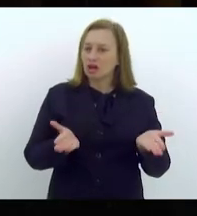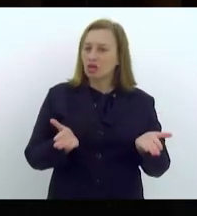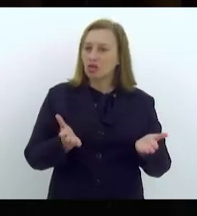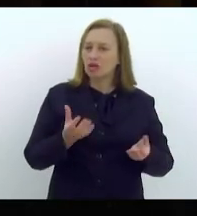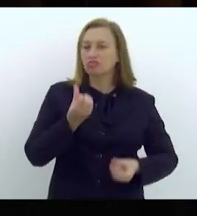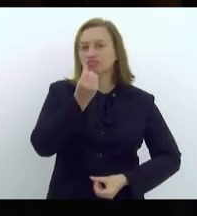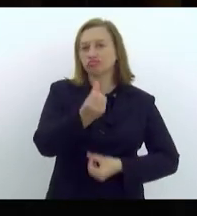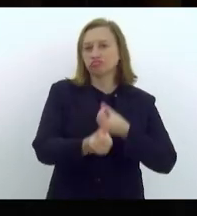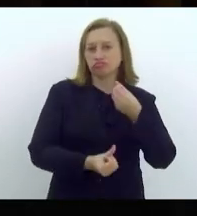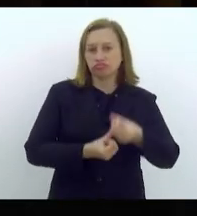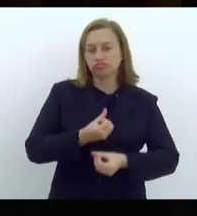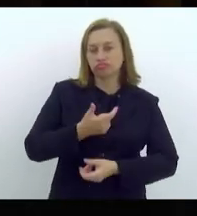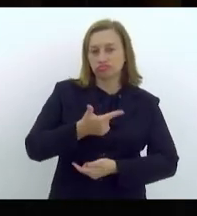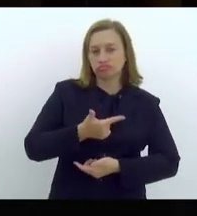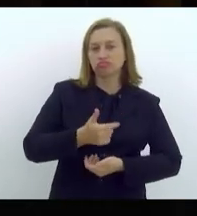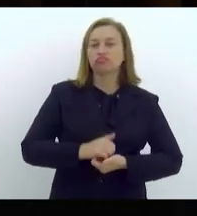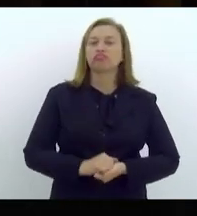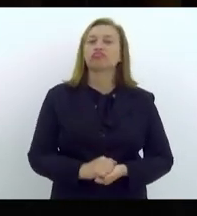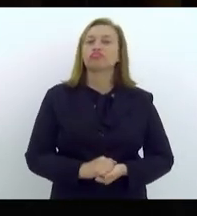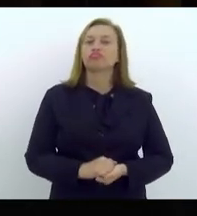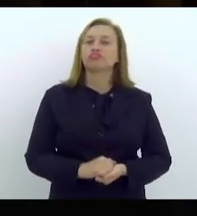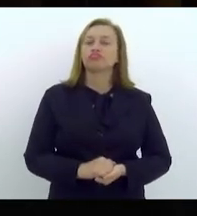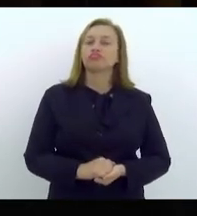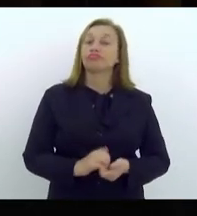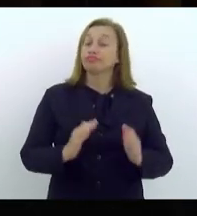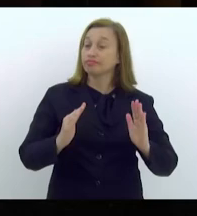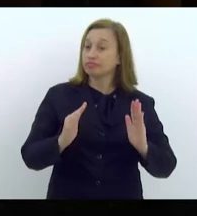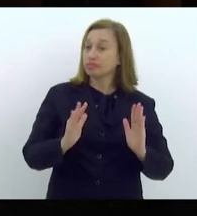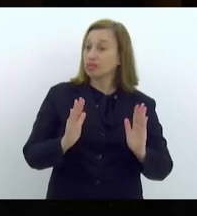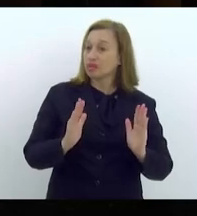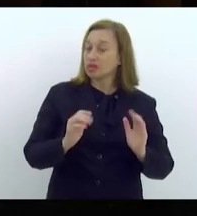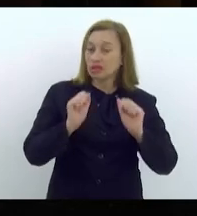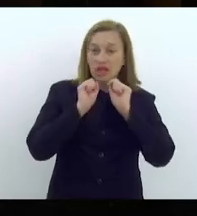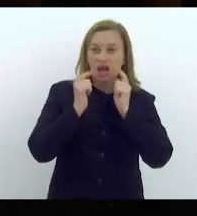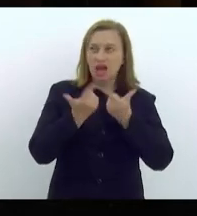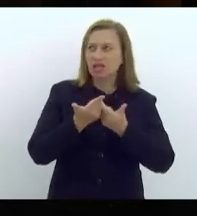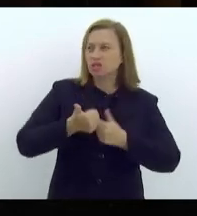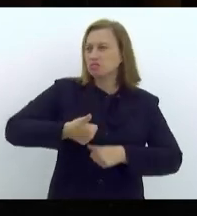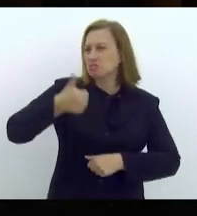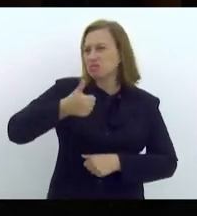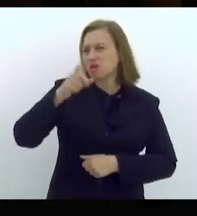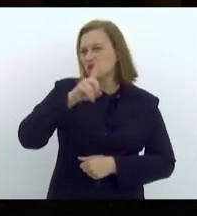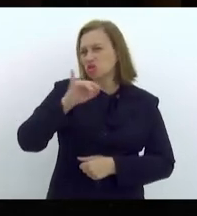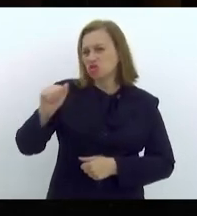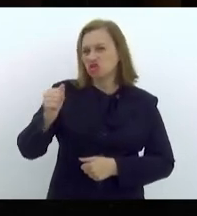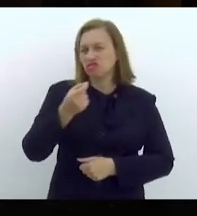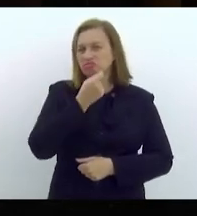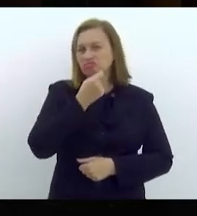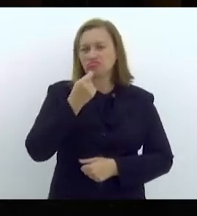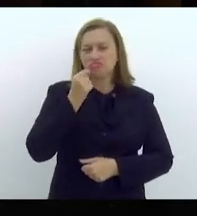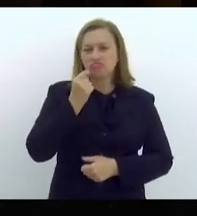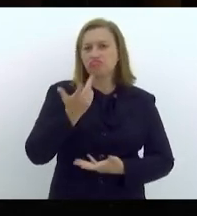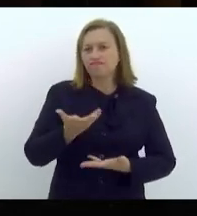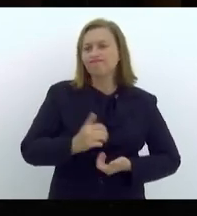semestre, e estará na casa, possivelmente, nos primeiros dias de setembro,